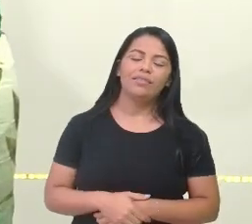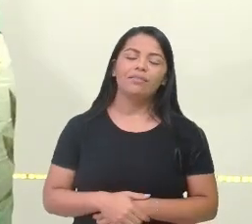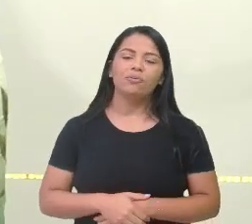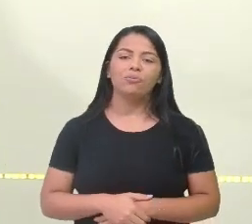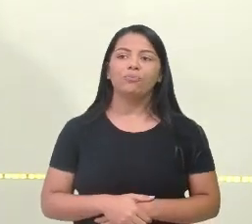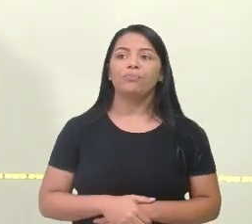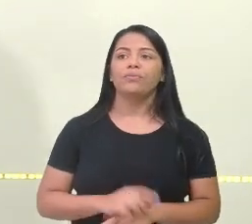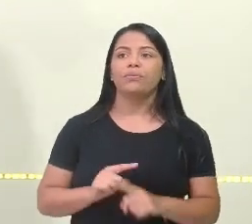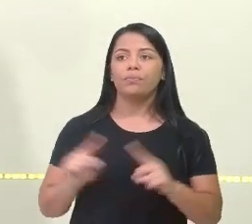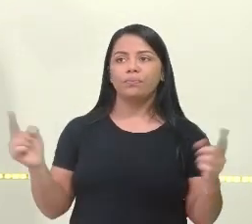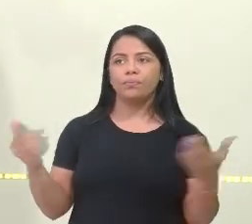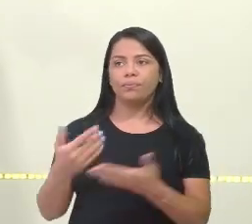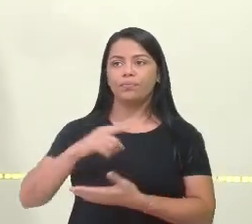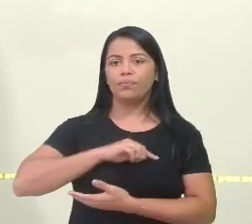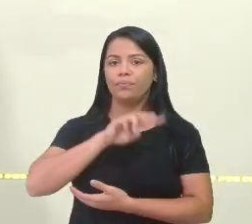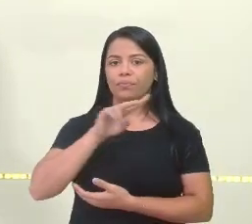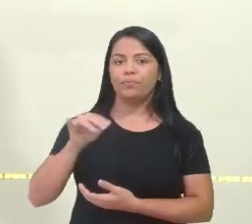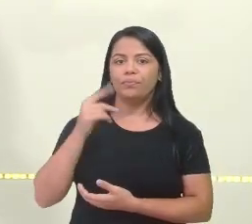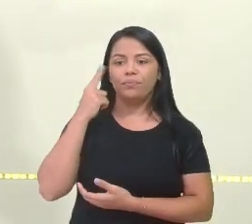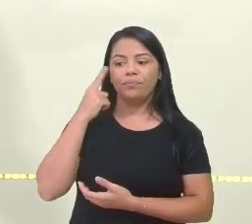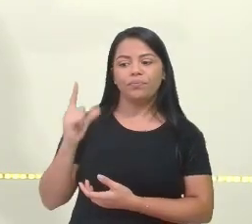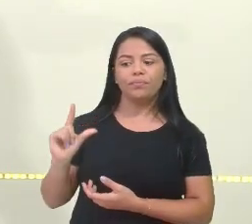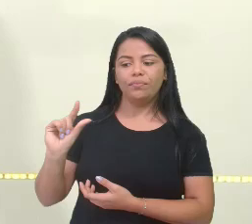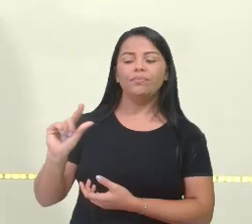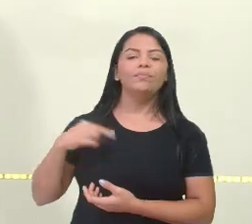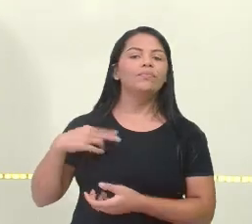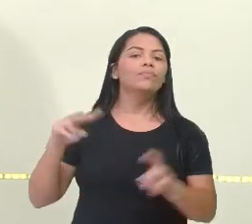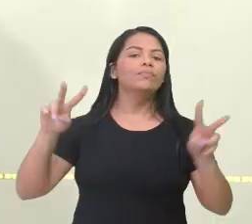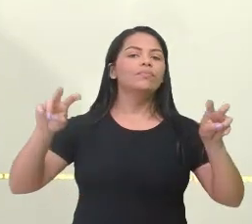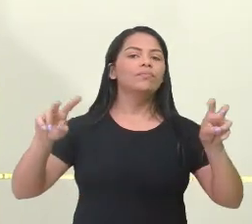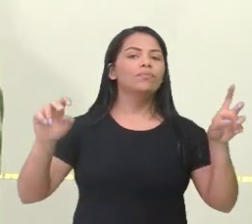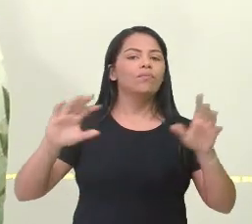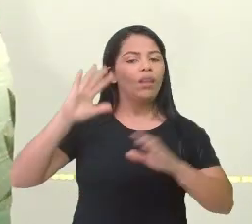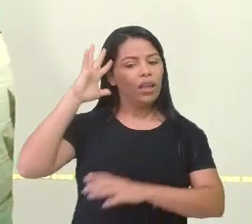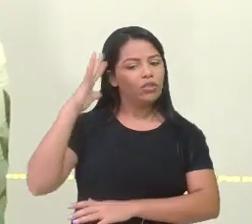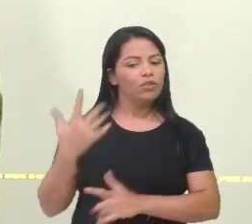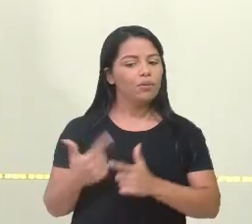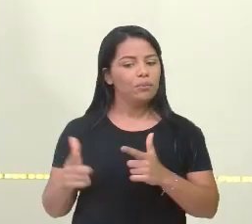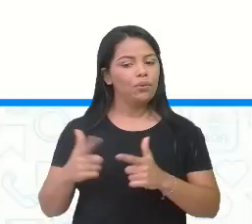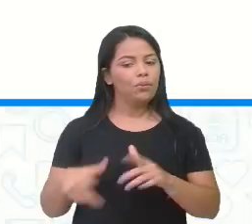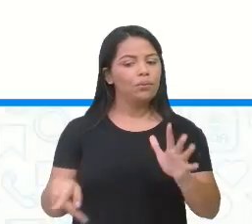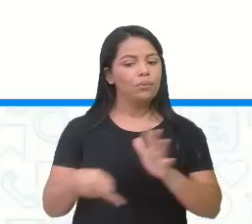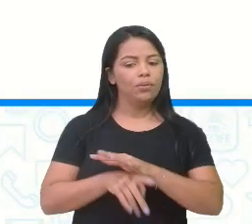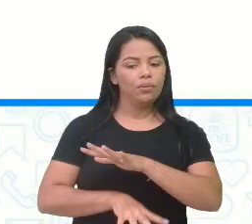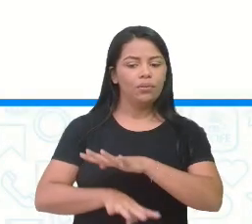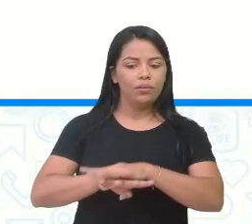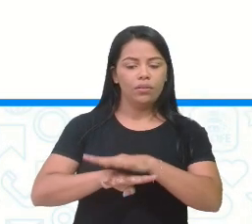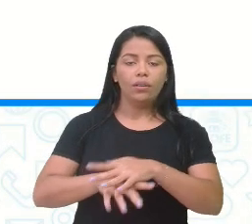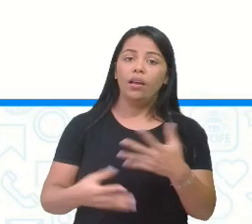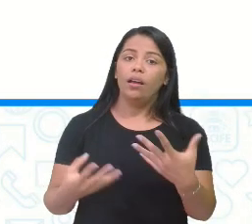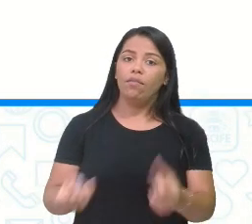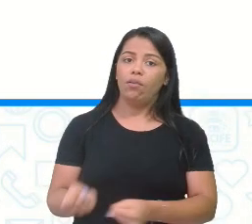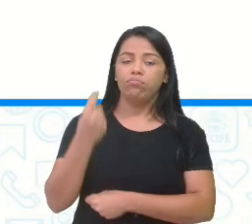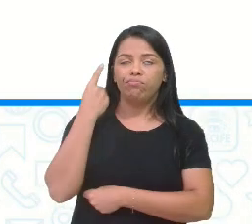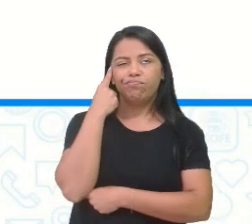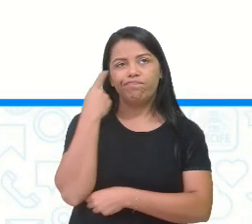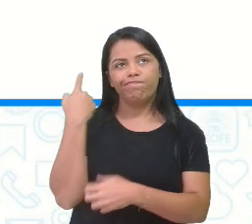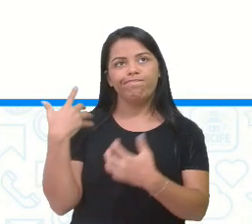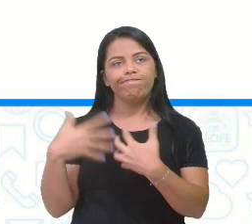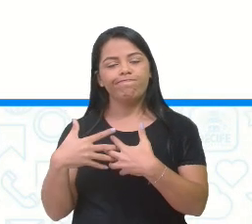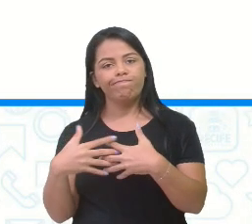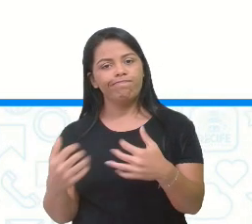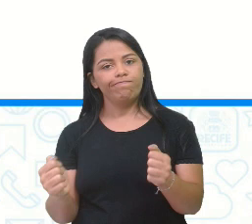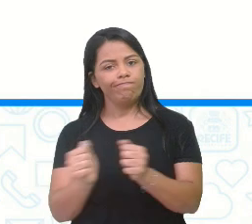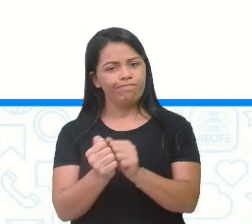agora a gente vai falar um pouquinho de resolução de problemas. Vamos pensar. Pensa aí comigo, tá?